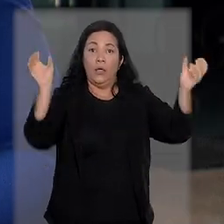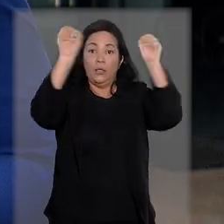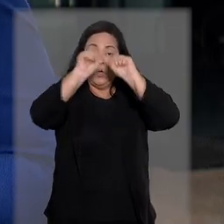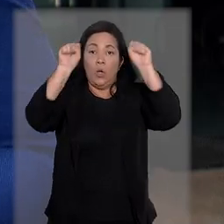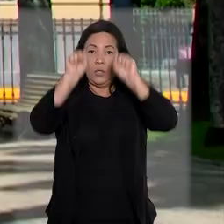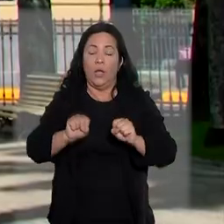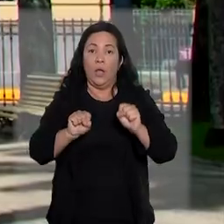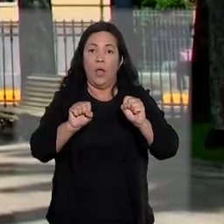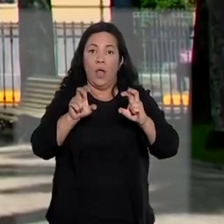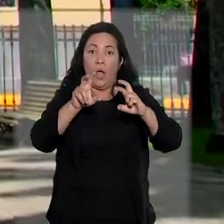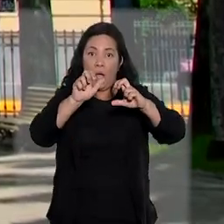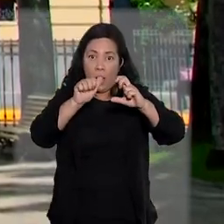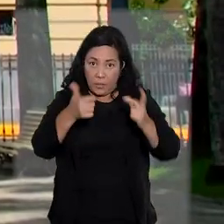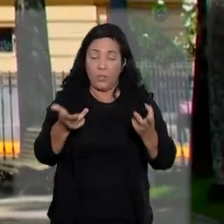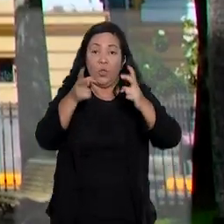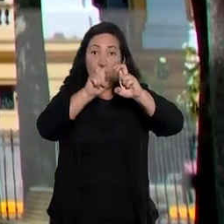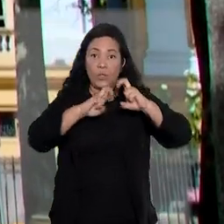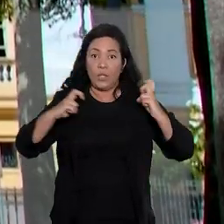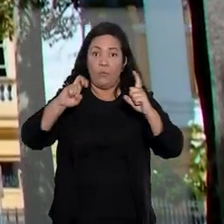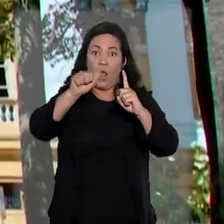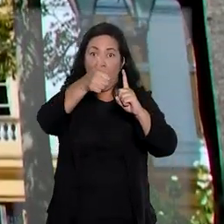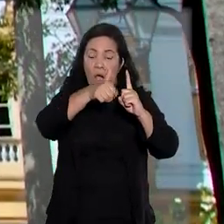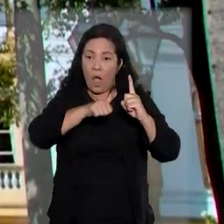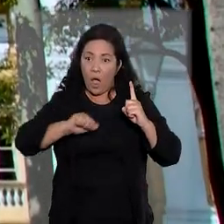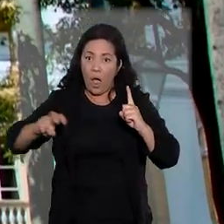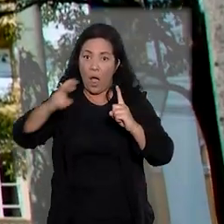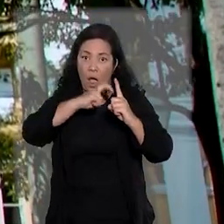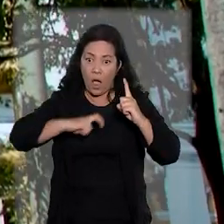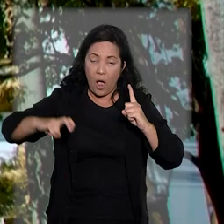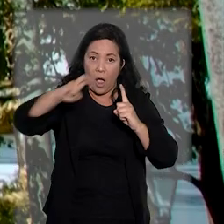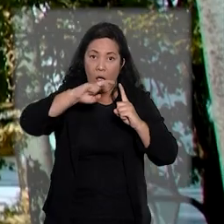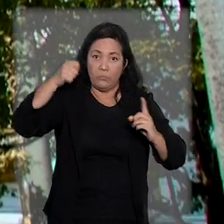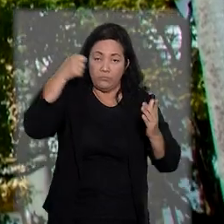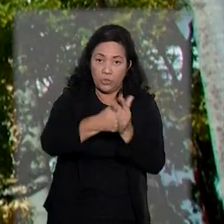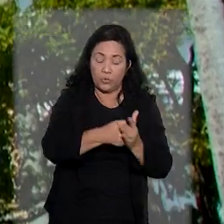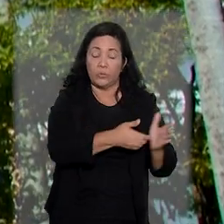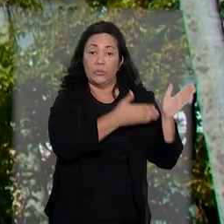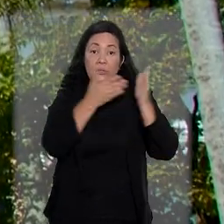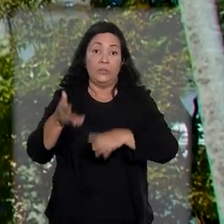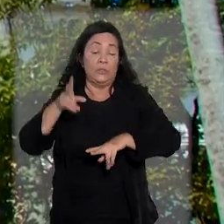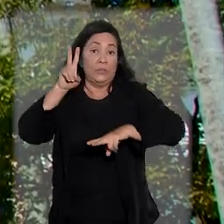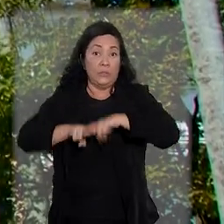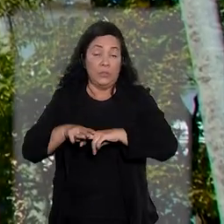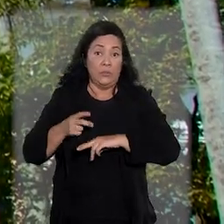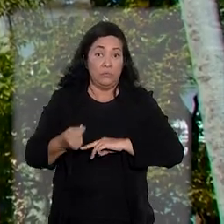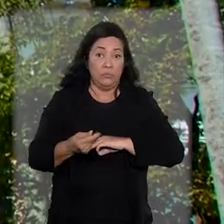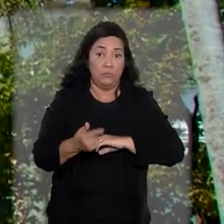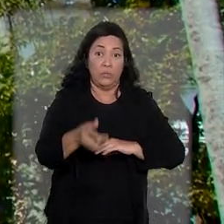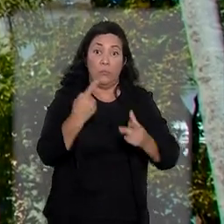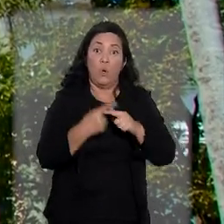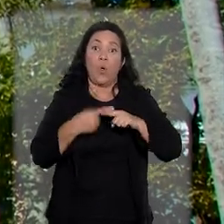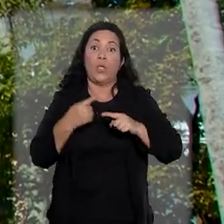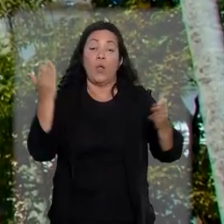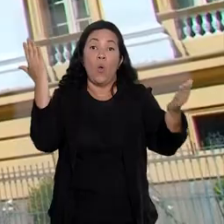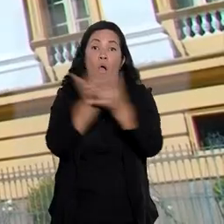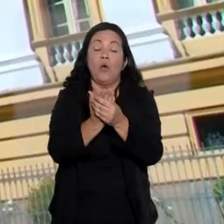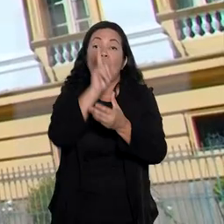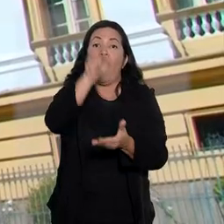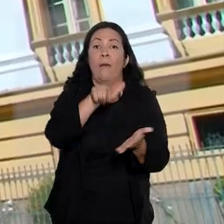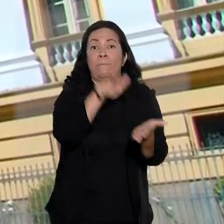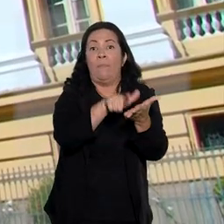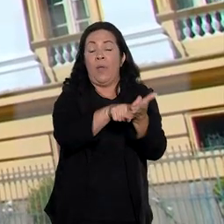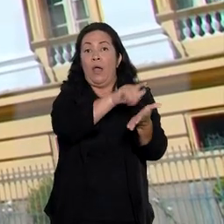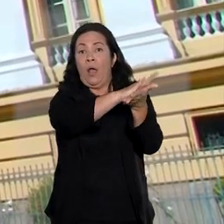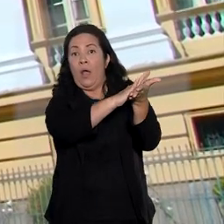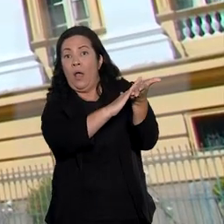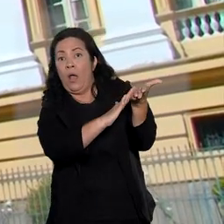Tribunal do Júri. A corte local apontou que a tramitação do processo acabou sendo prolongada porque os autos são físicos e